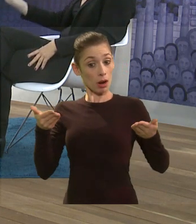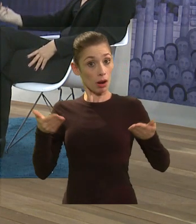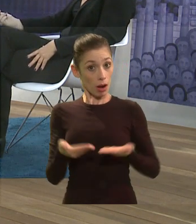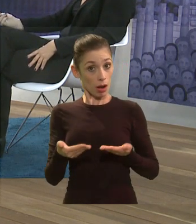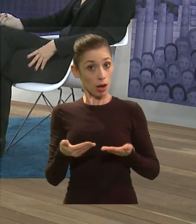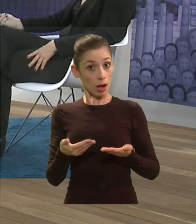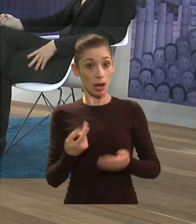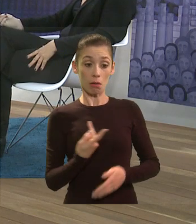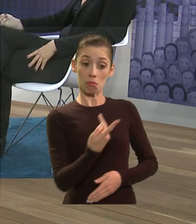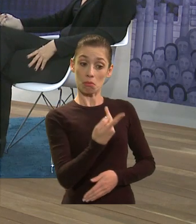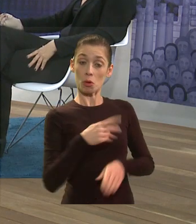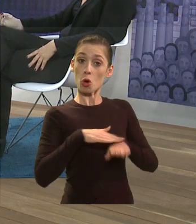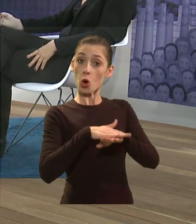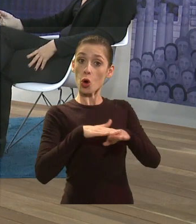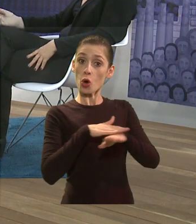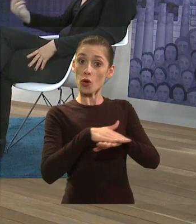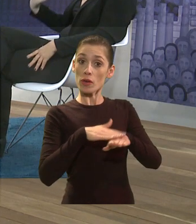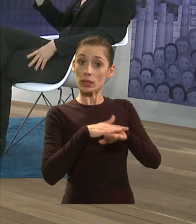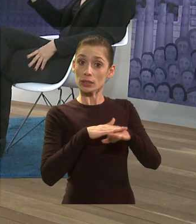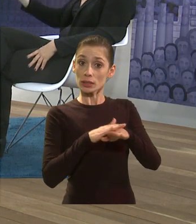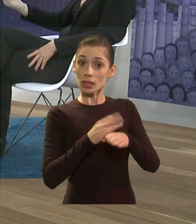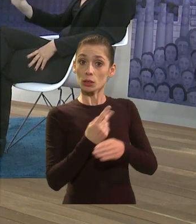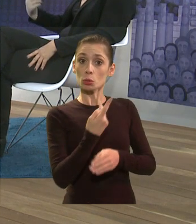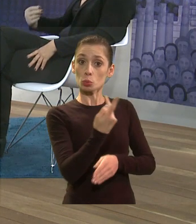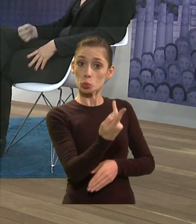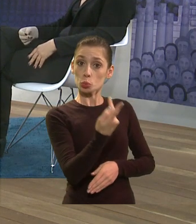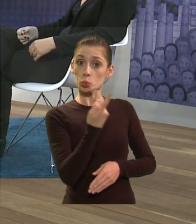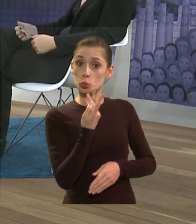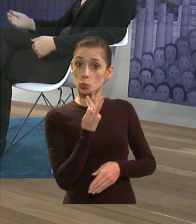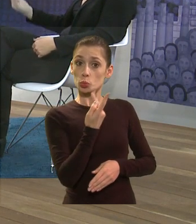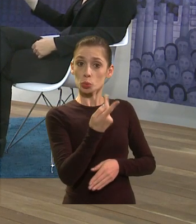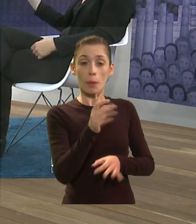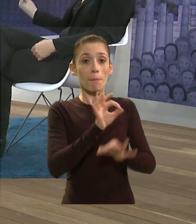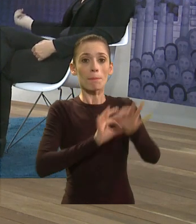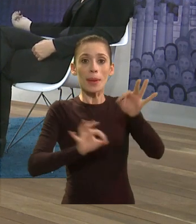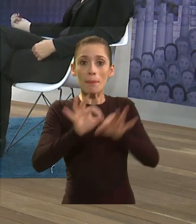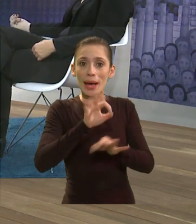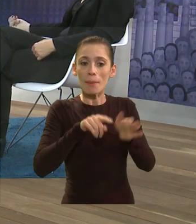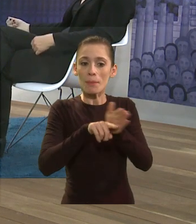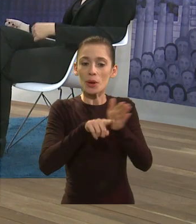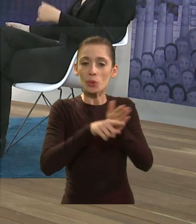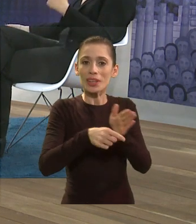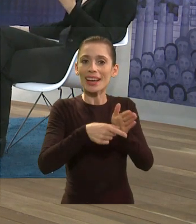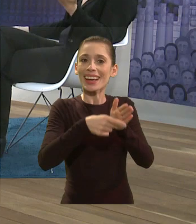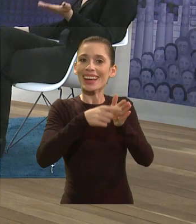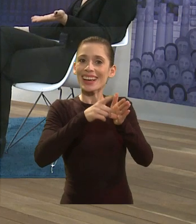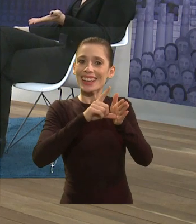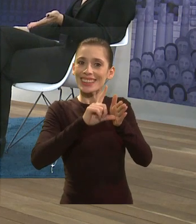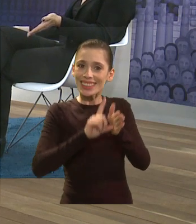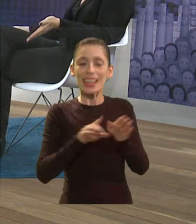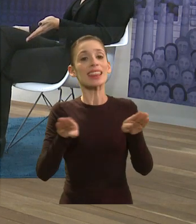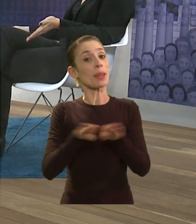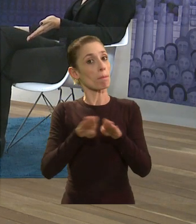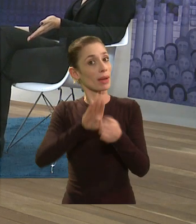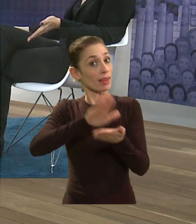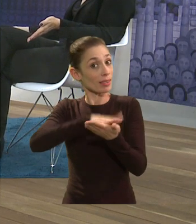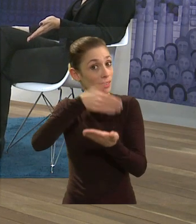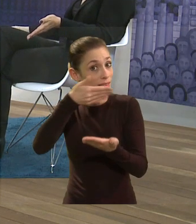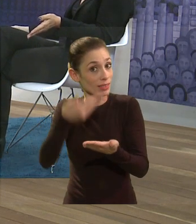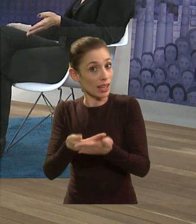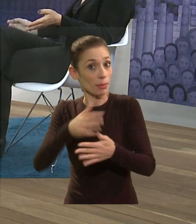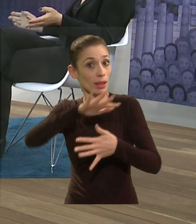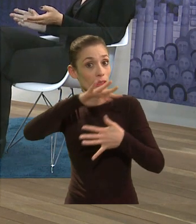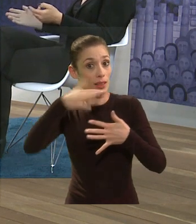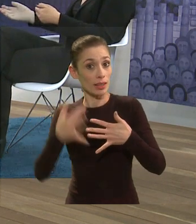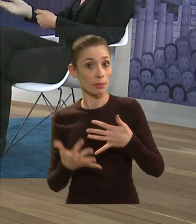conversando de forma focal, né? A gente preparou as perguntas anteriormente e a gente está com o uso de intérprete e liga de